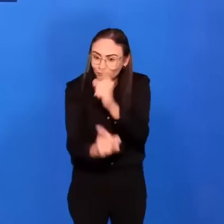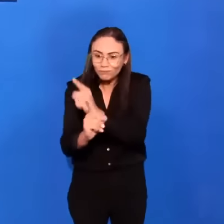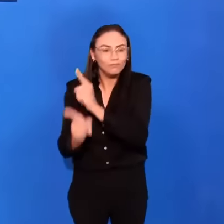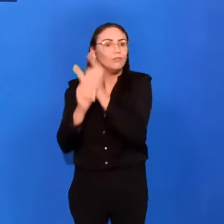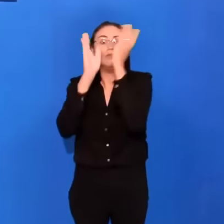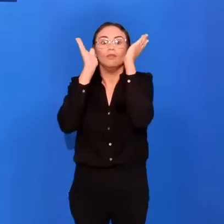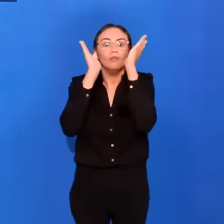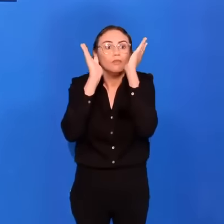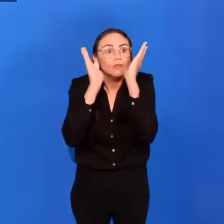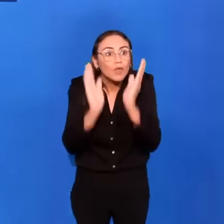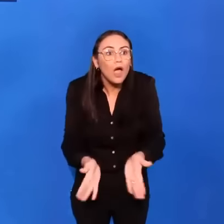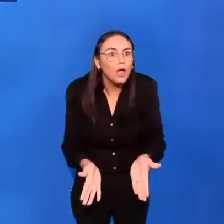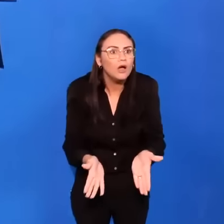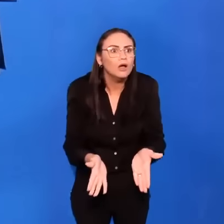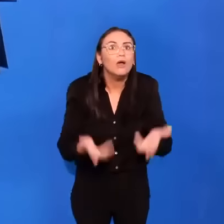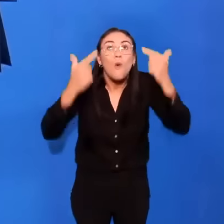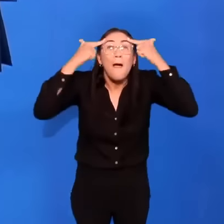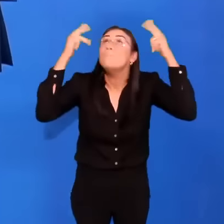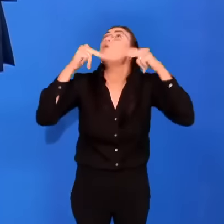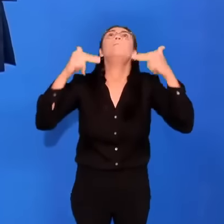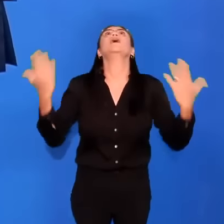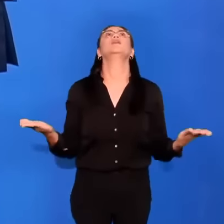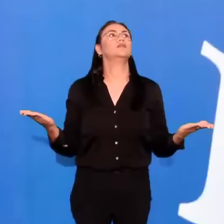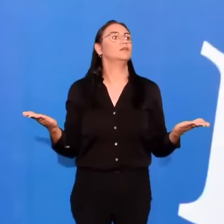Coisas impensáveis.